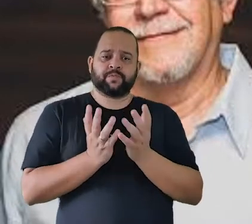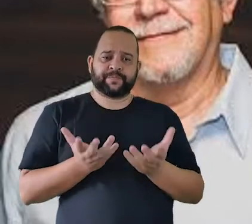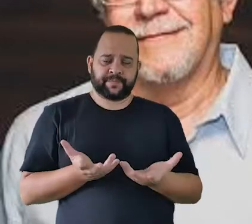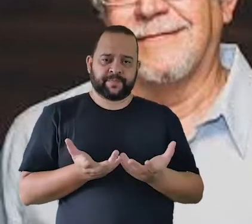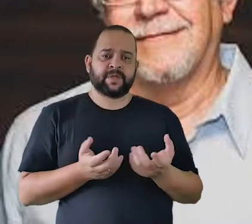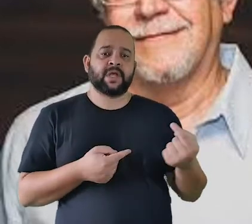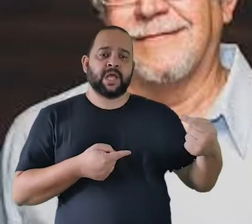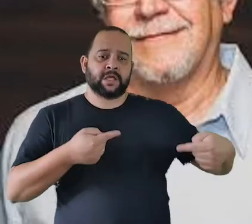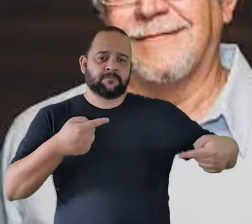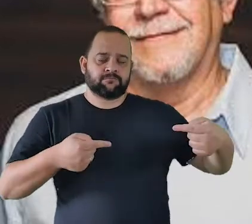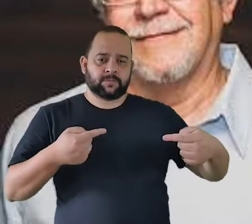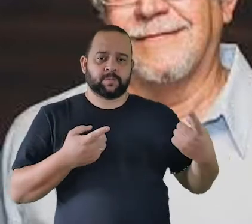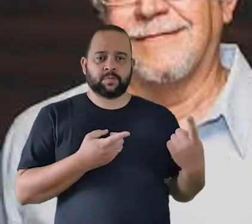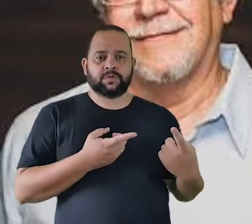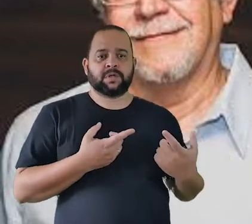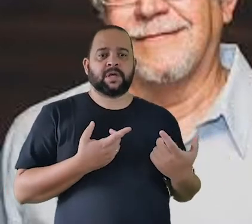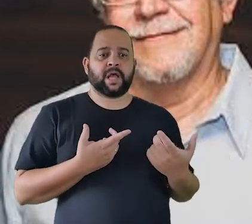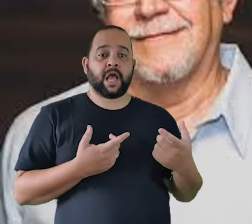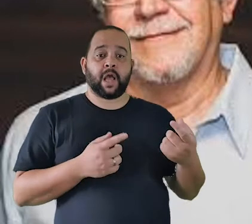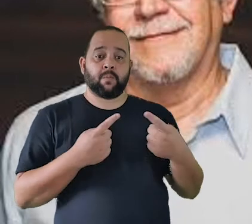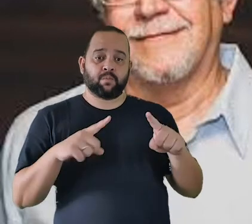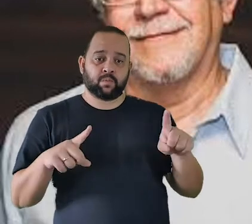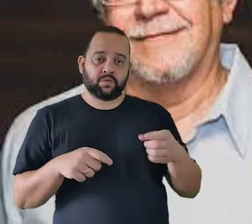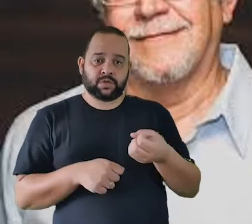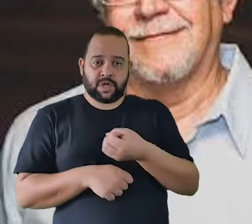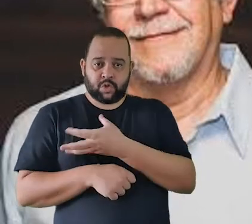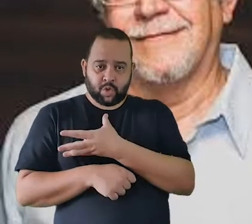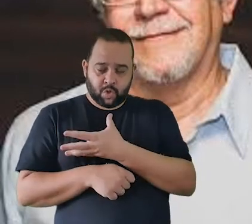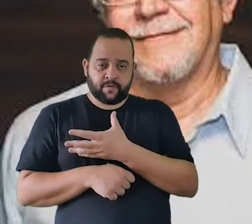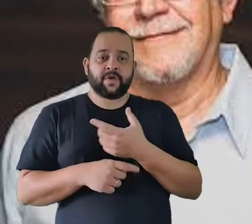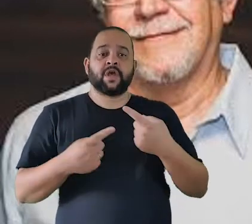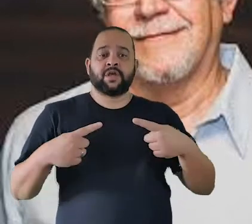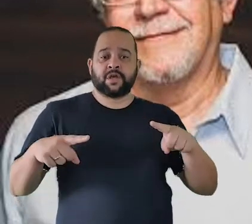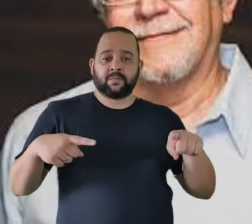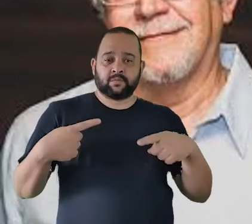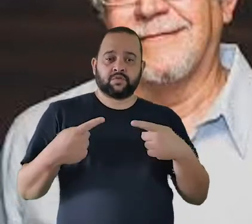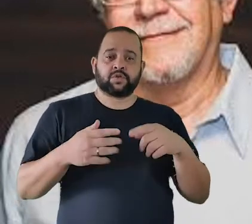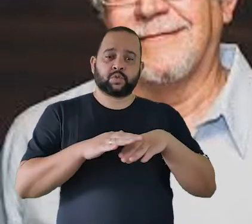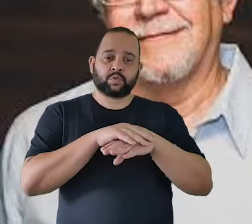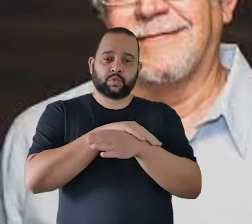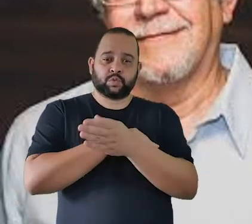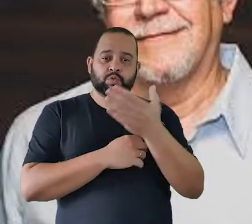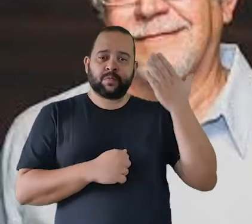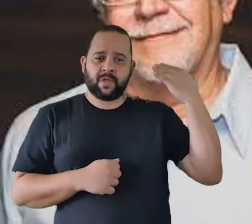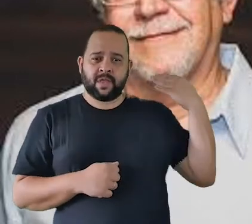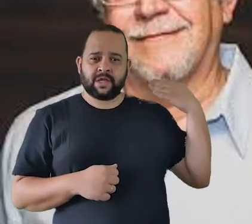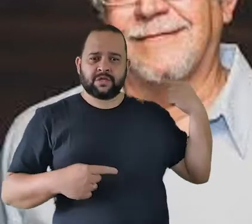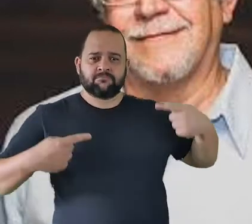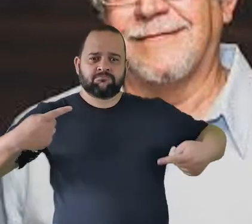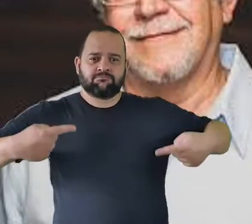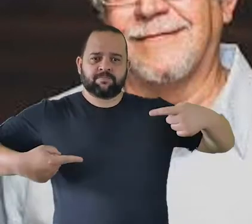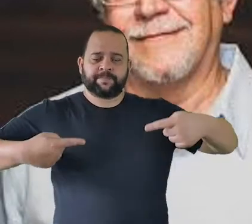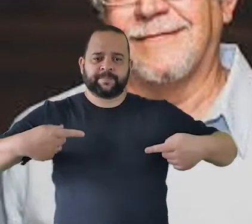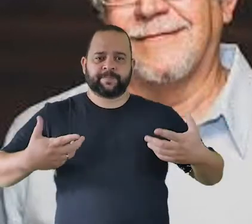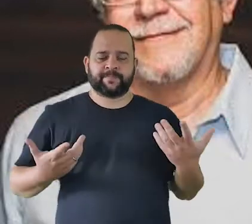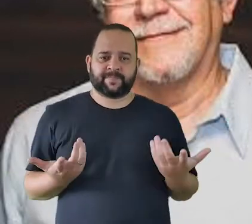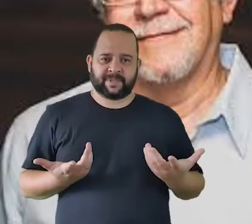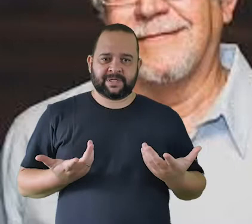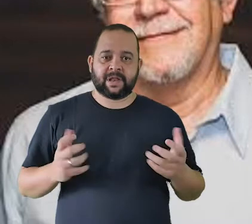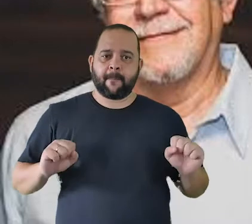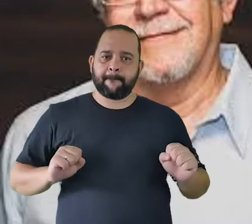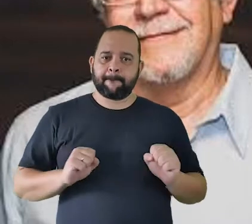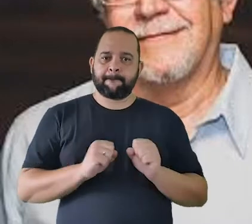essa disputa entre a música nova e a música nacionalista ficou, ela